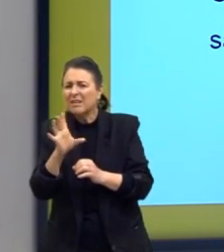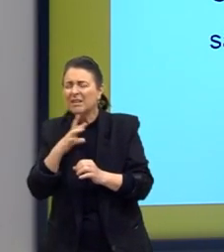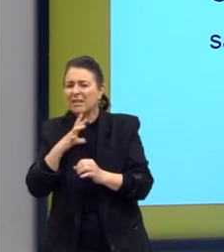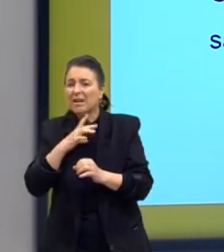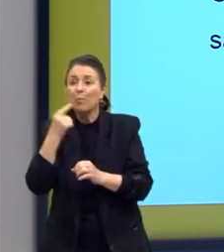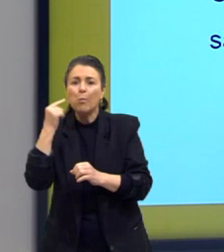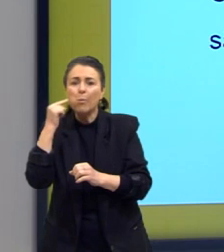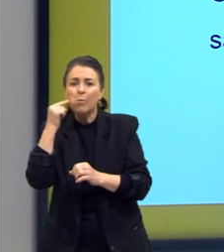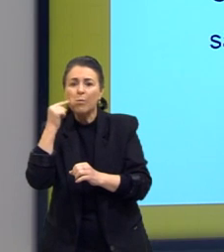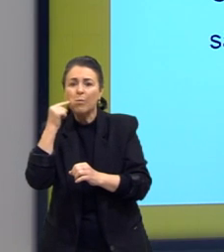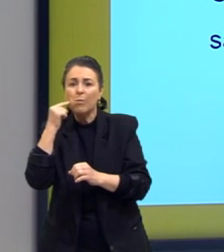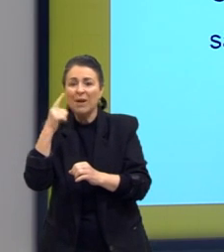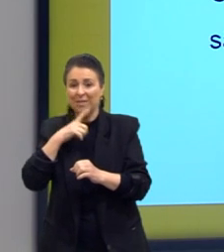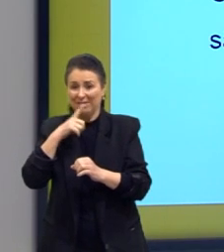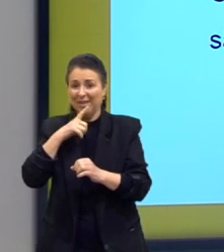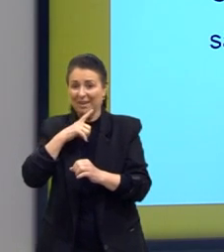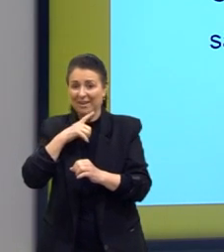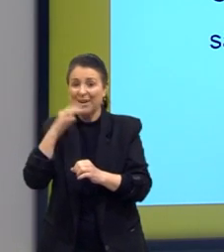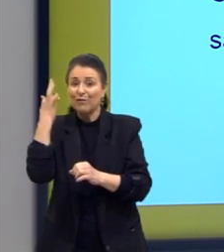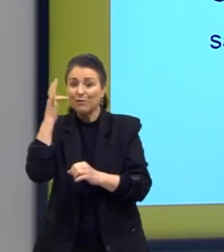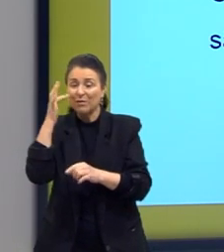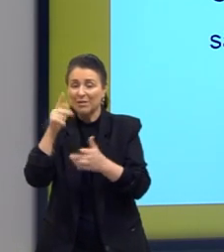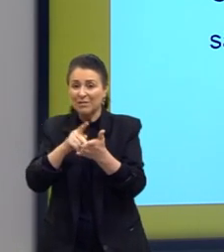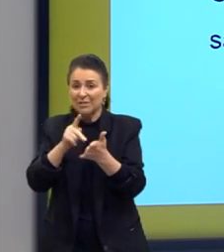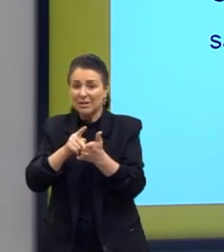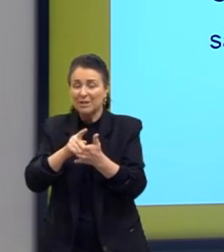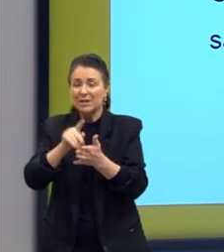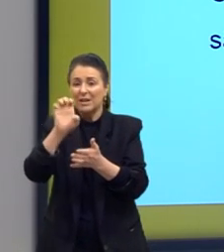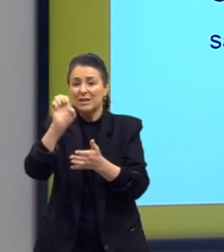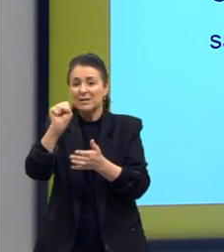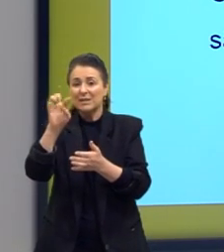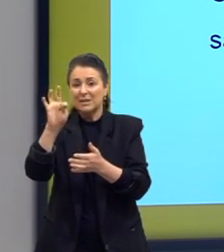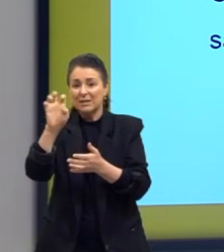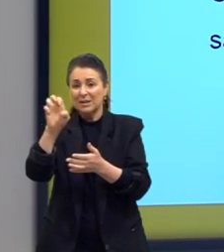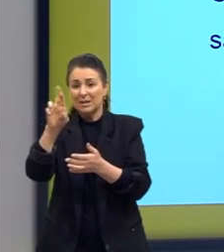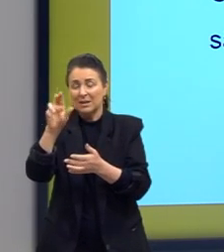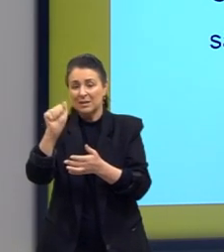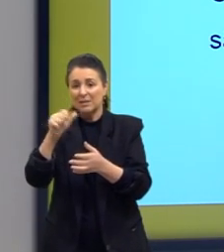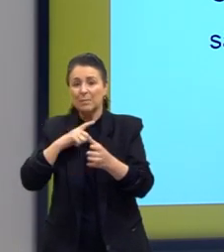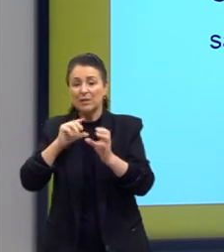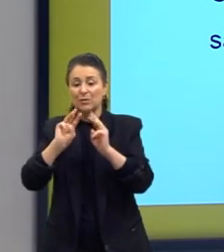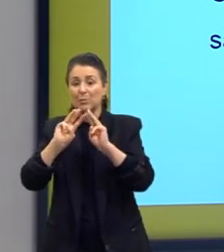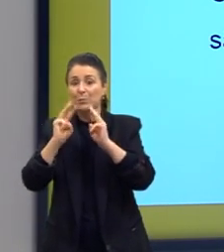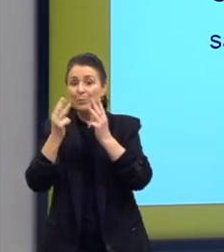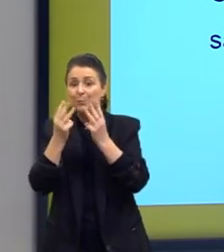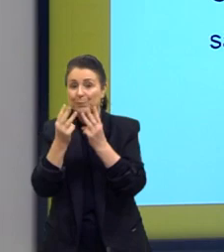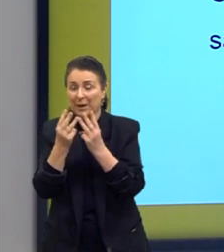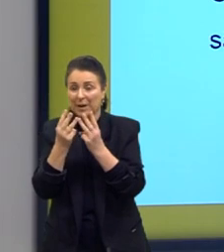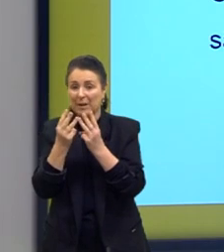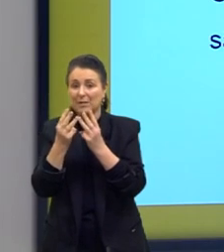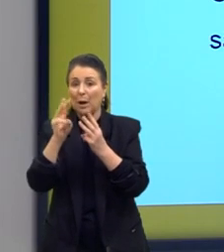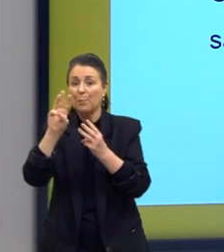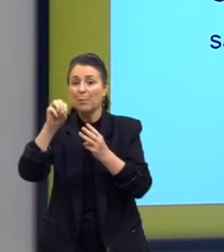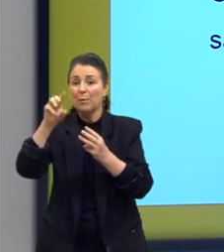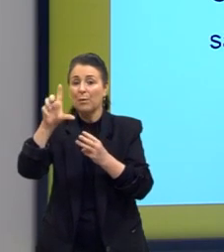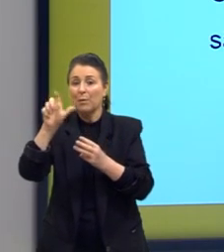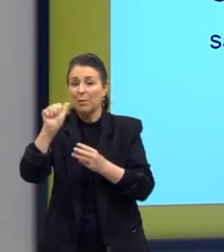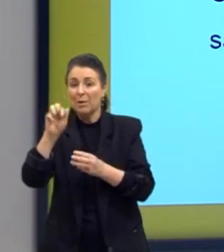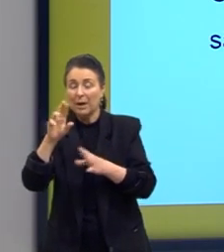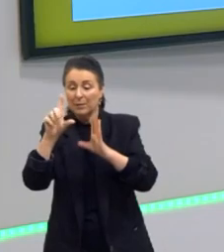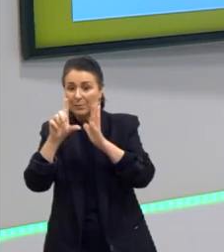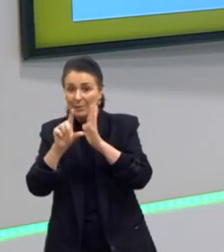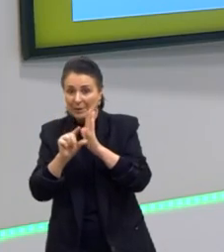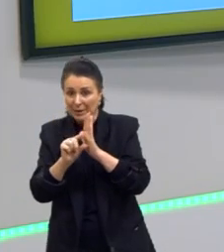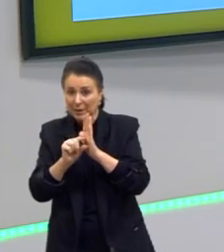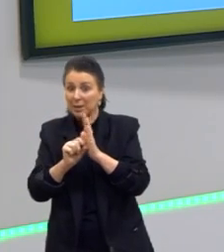verdade? E os ésteres de menor massa molar, eles são pouco solúveis em água e os de maior